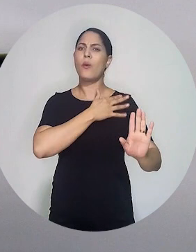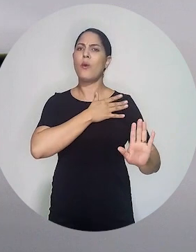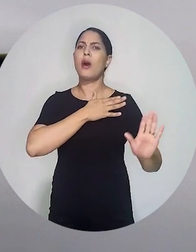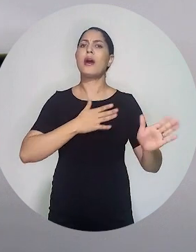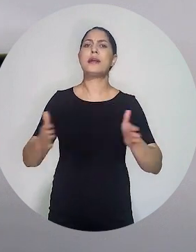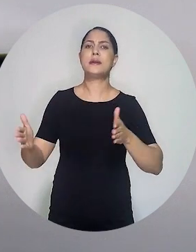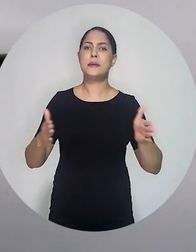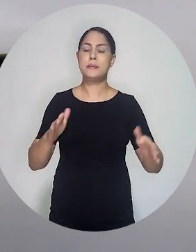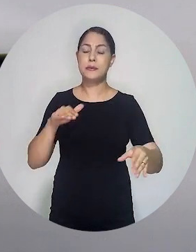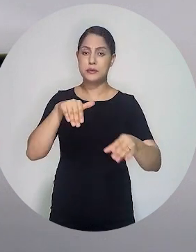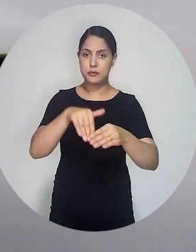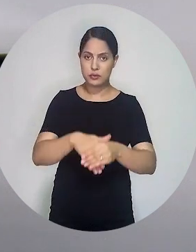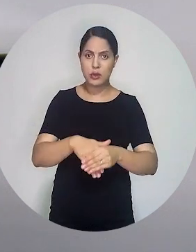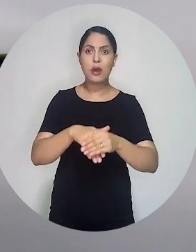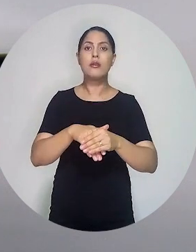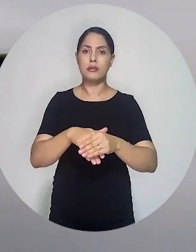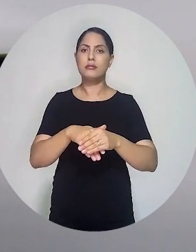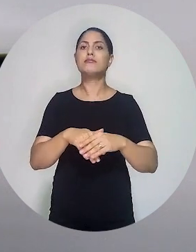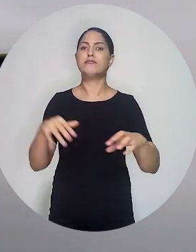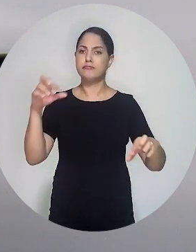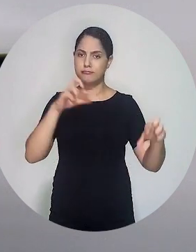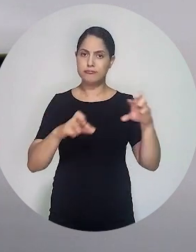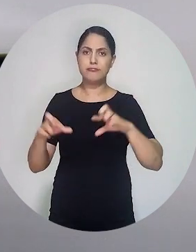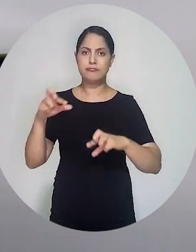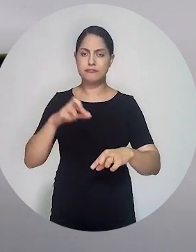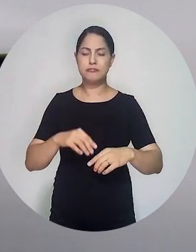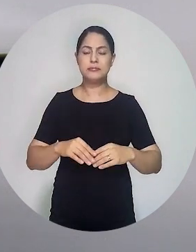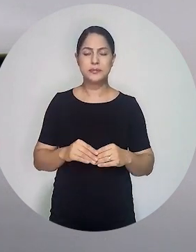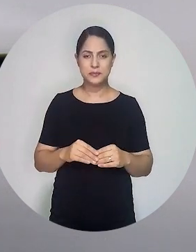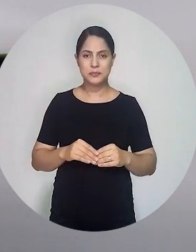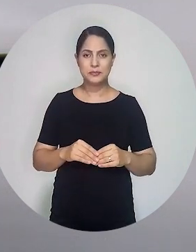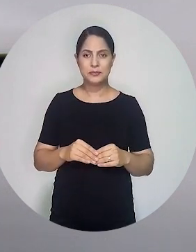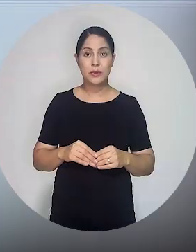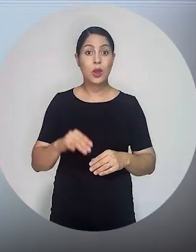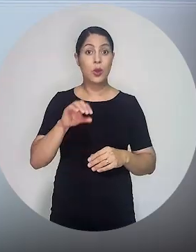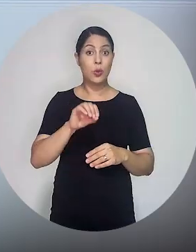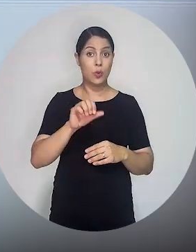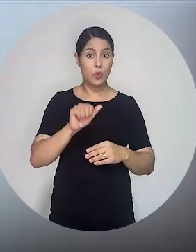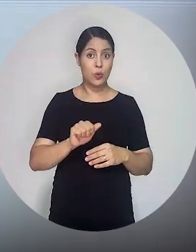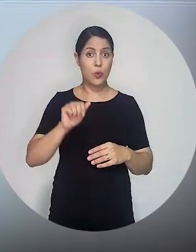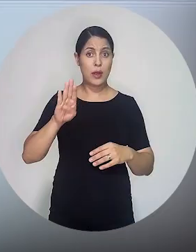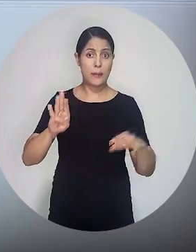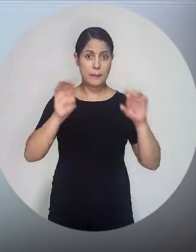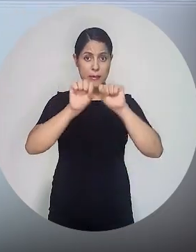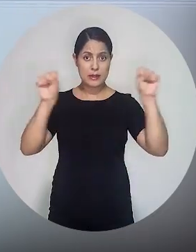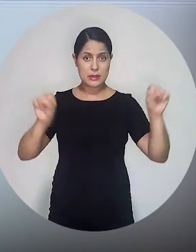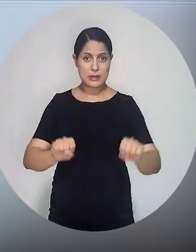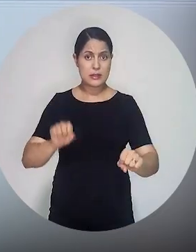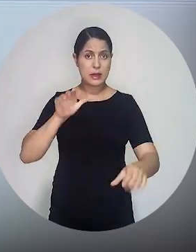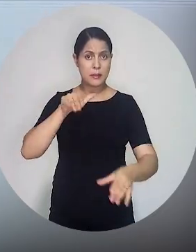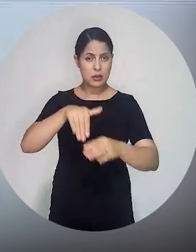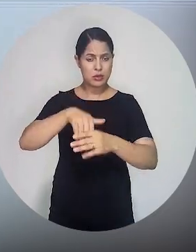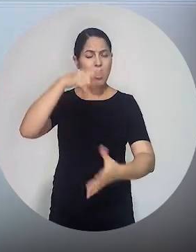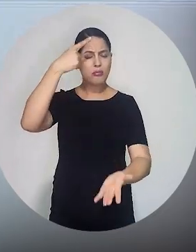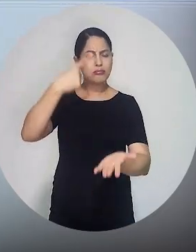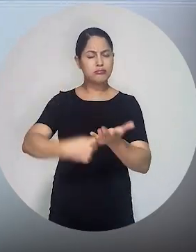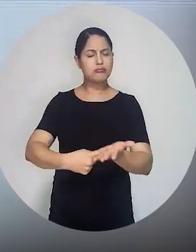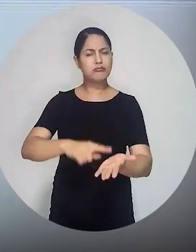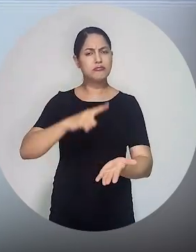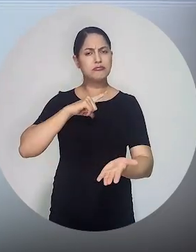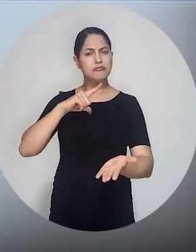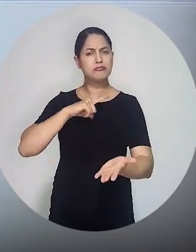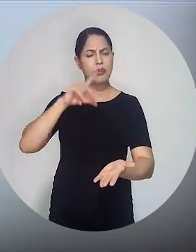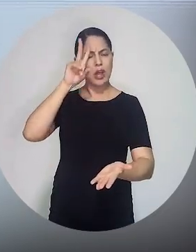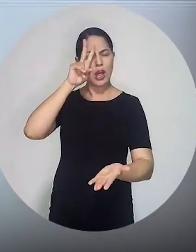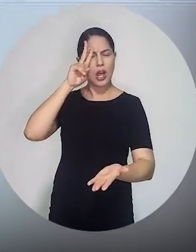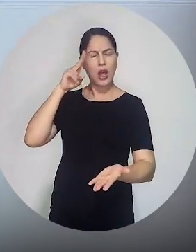acompanhou todo o calendário eleitoral antes e durante o pleito deste ano. A Ordem dos Advogados do Brasil tem um compromisso histórico com o